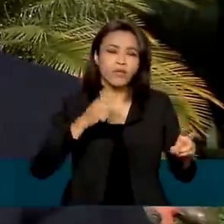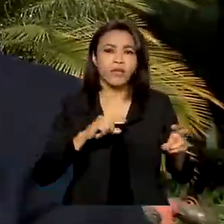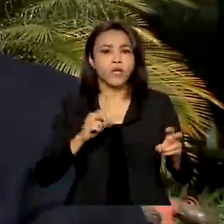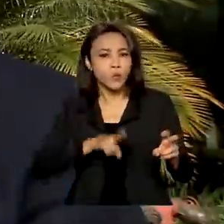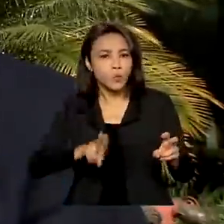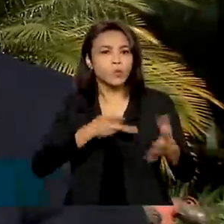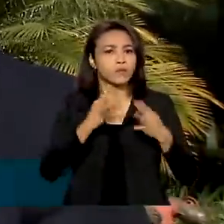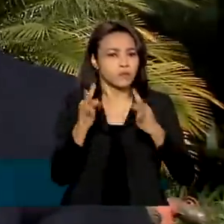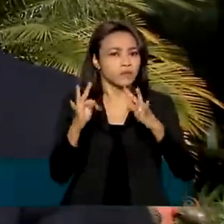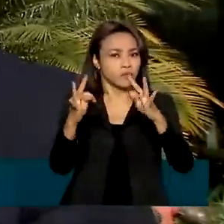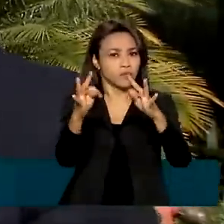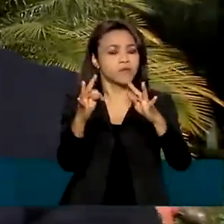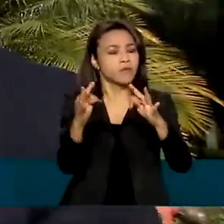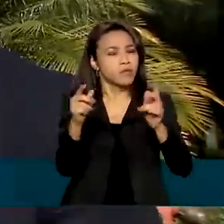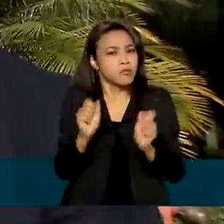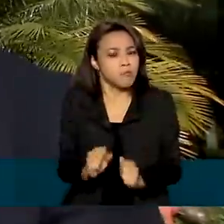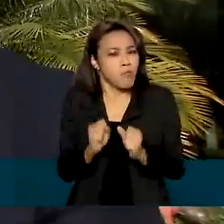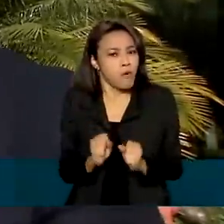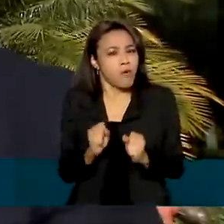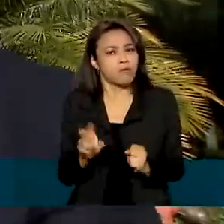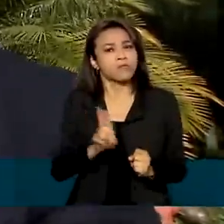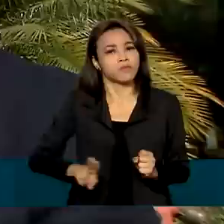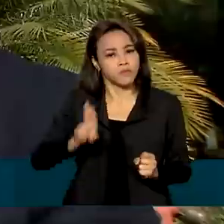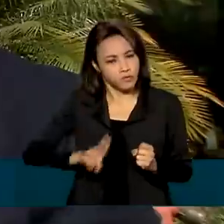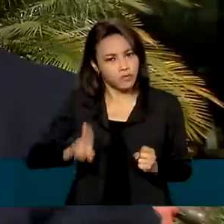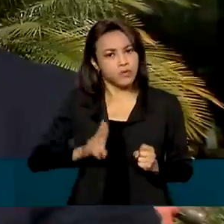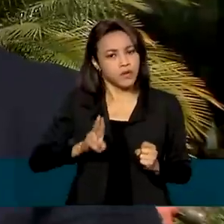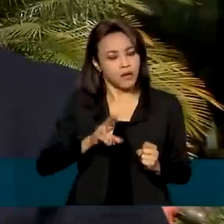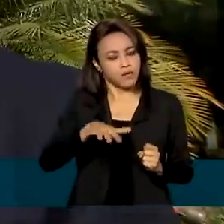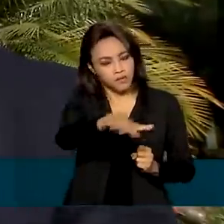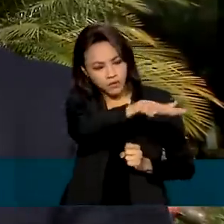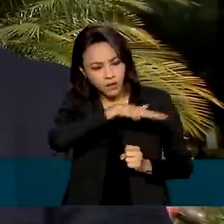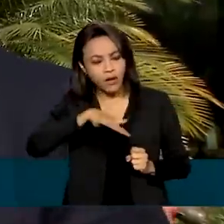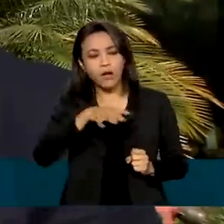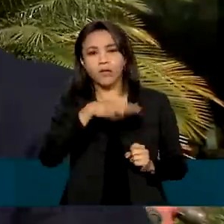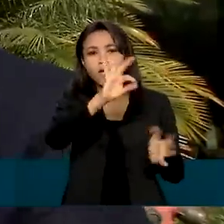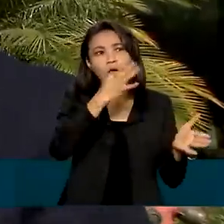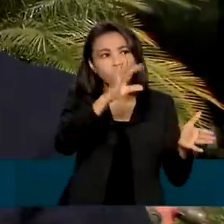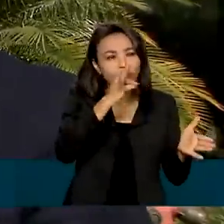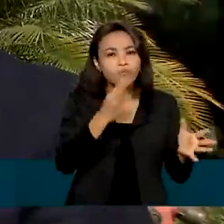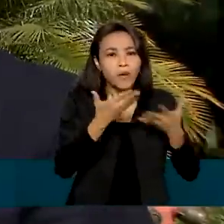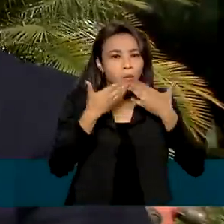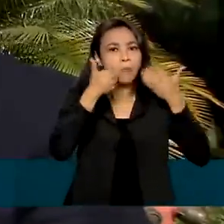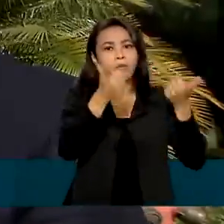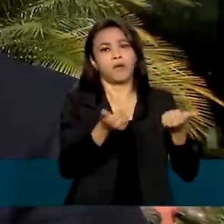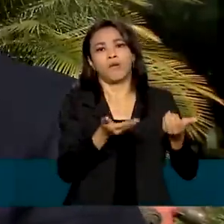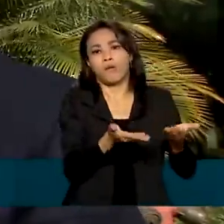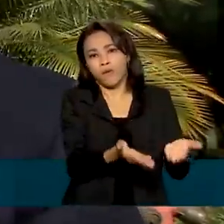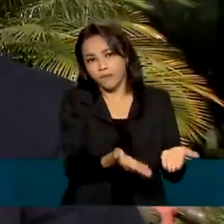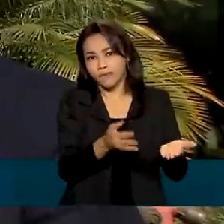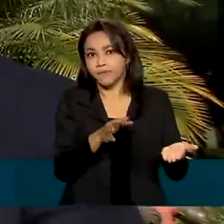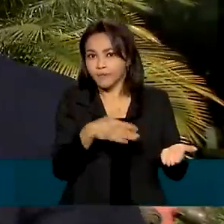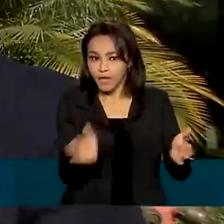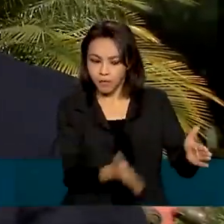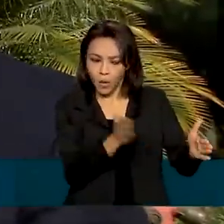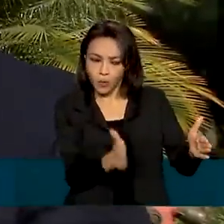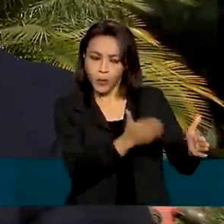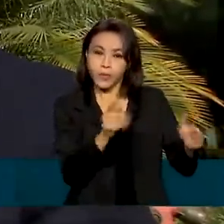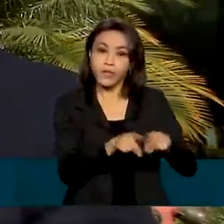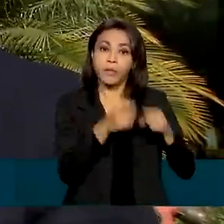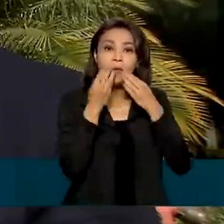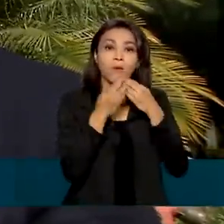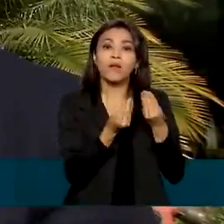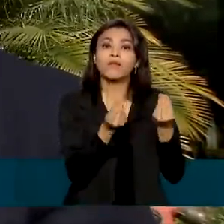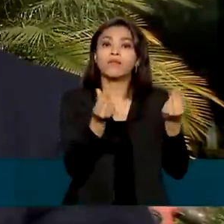tecnologias que possam ser usadas, adotadas pelo setor em prol de melhorias, tanto da parte de produtividade como